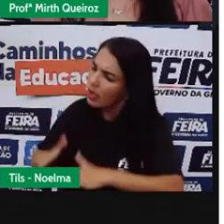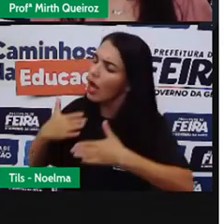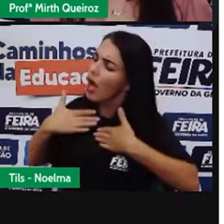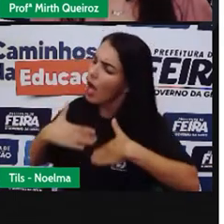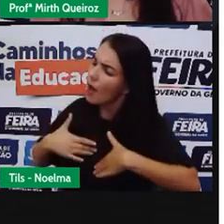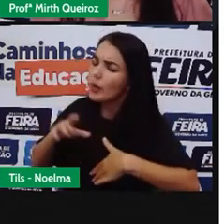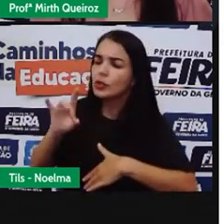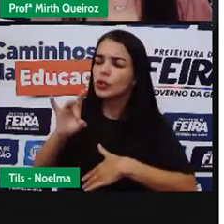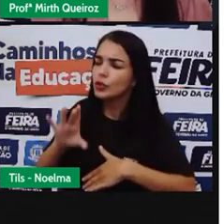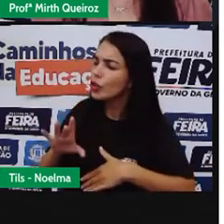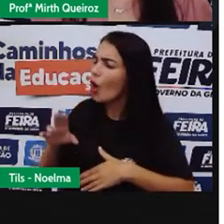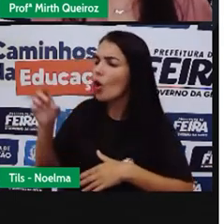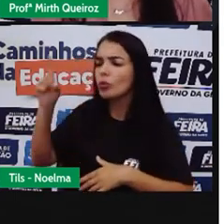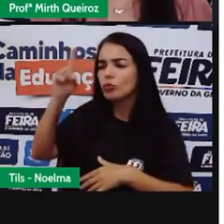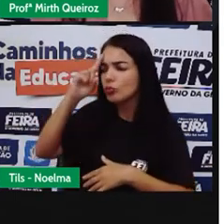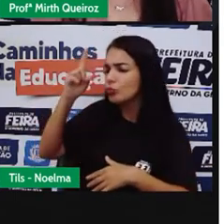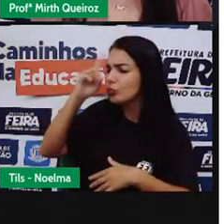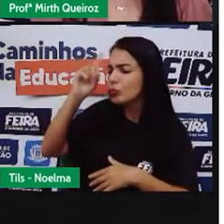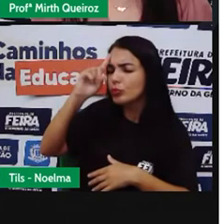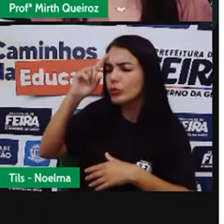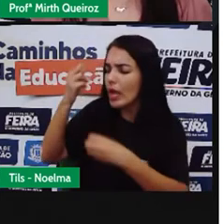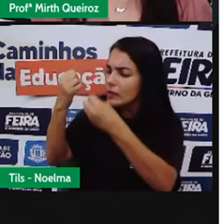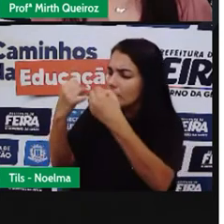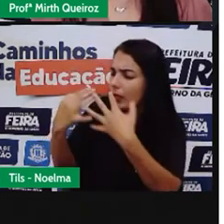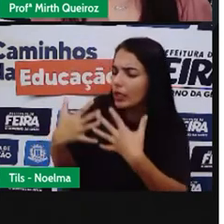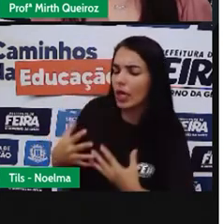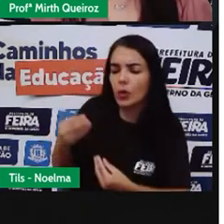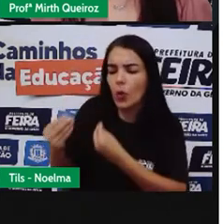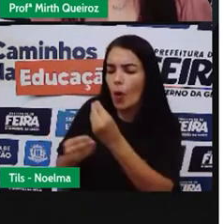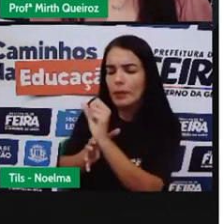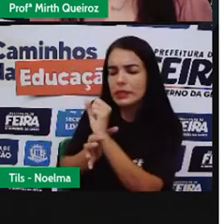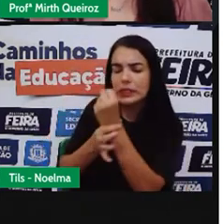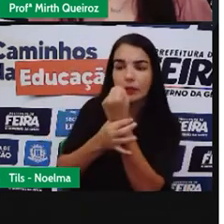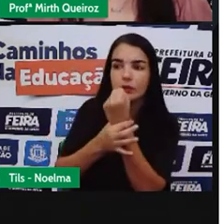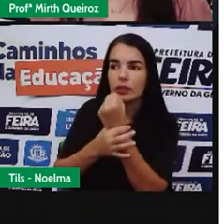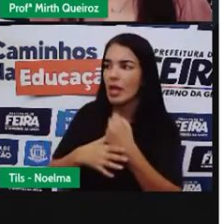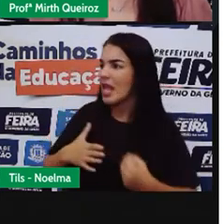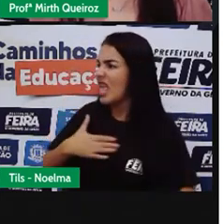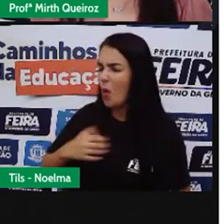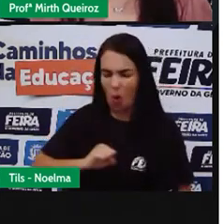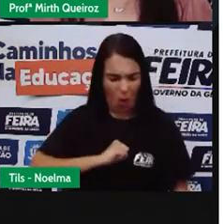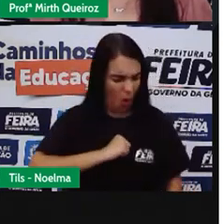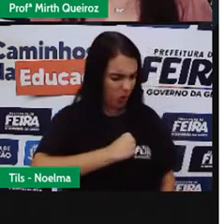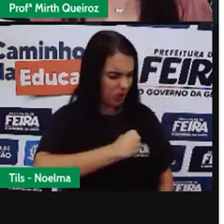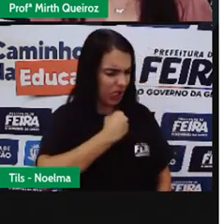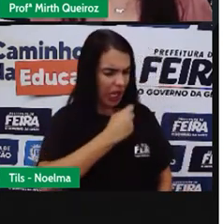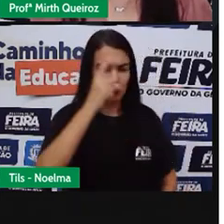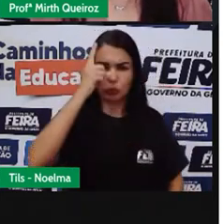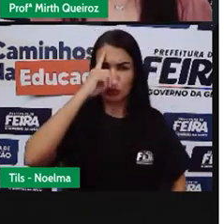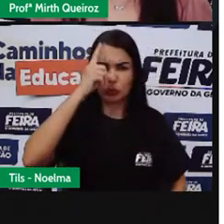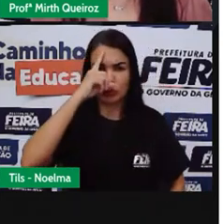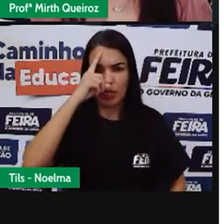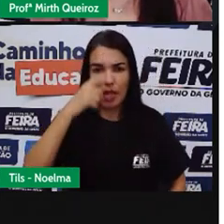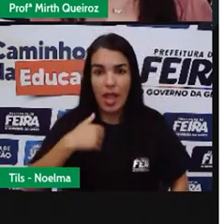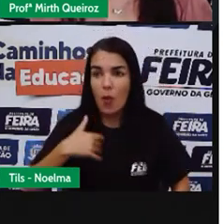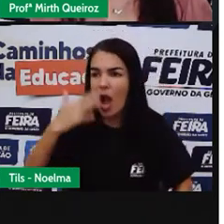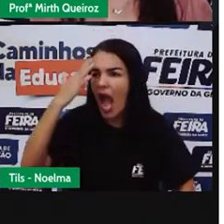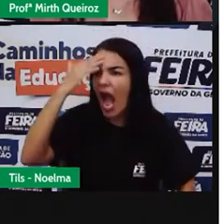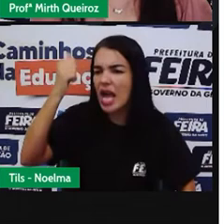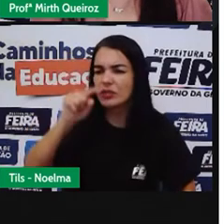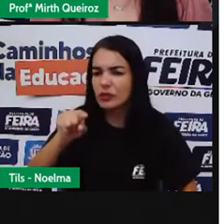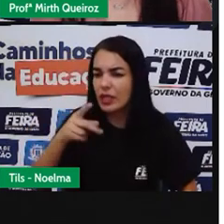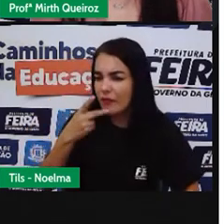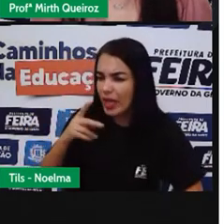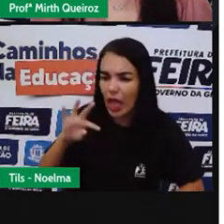Isso é apenas rotina, cavaleiro. Odeio rotina. Aposto que você diz isso para